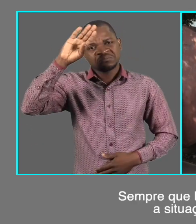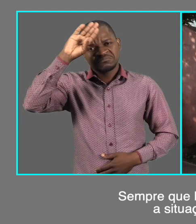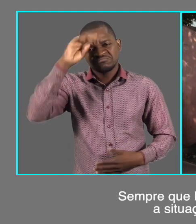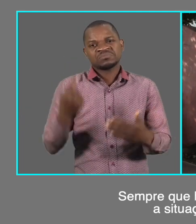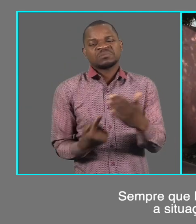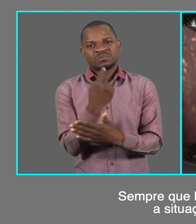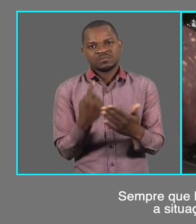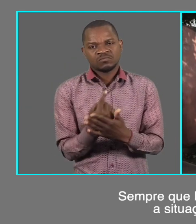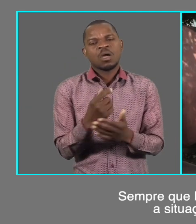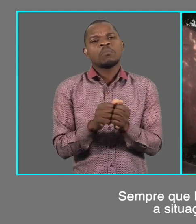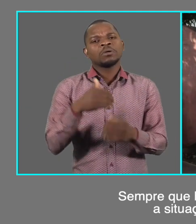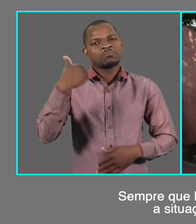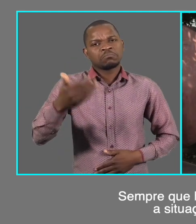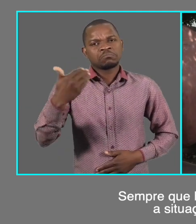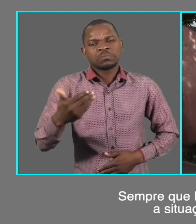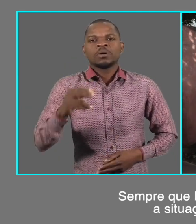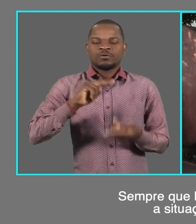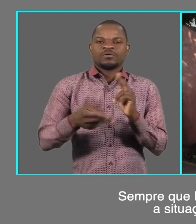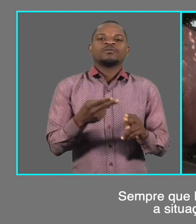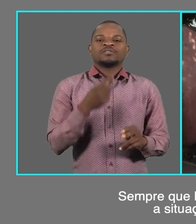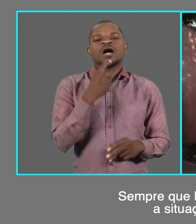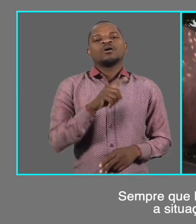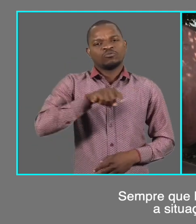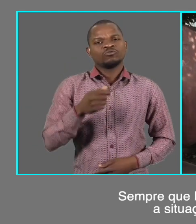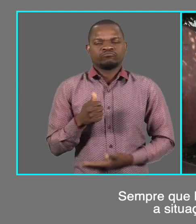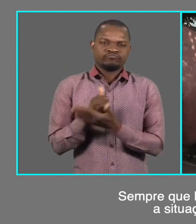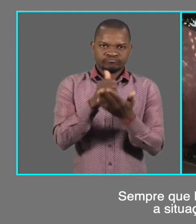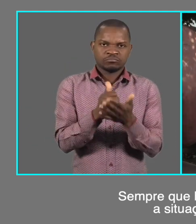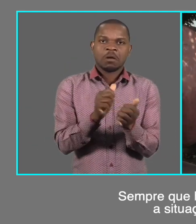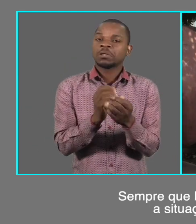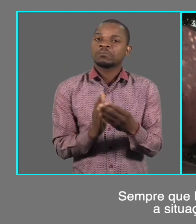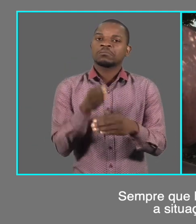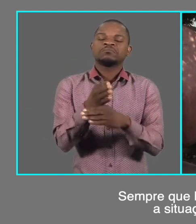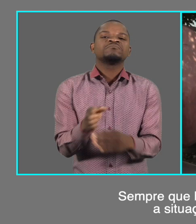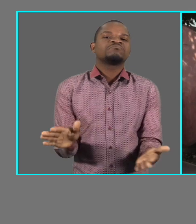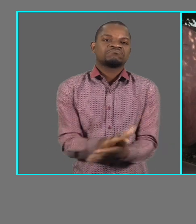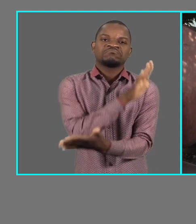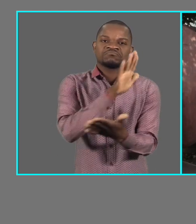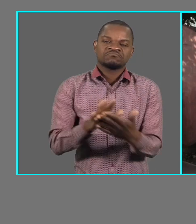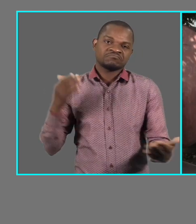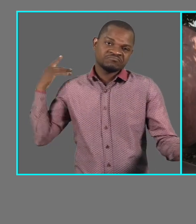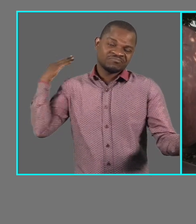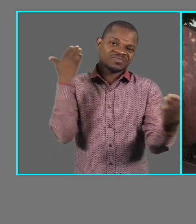Sempre que houver reunião, promete resolver a situação, mas nada acontece.